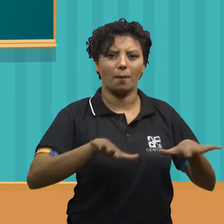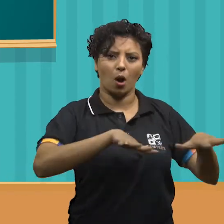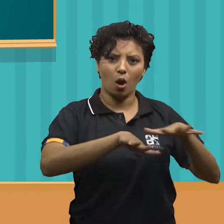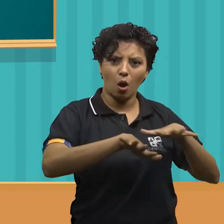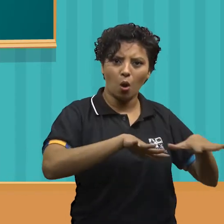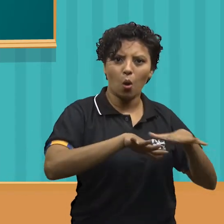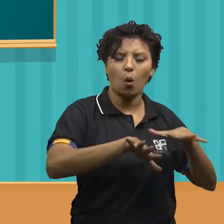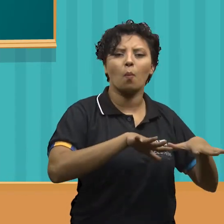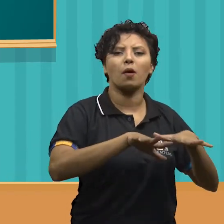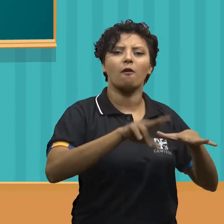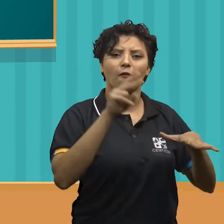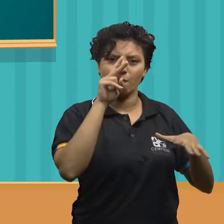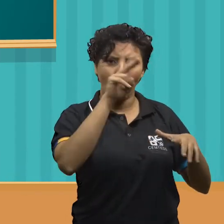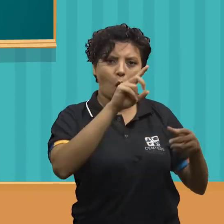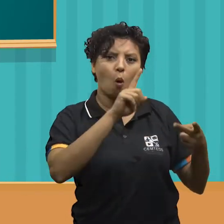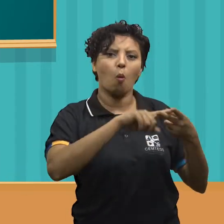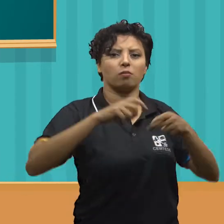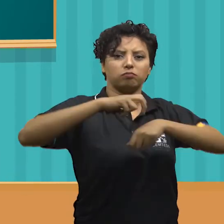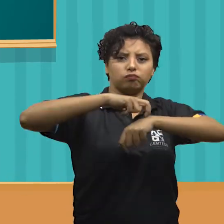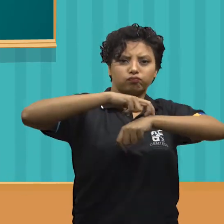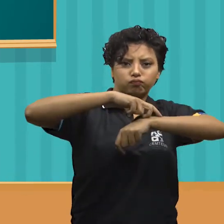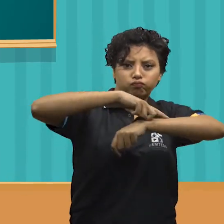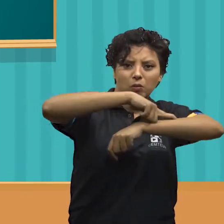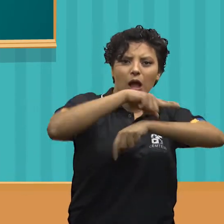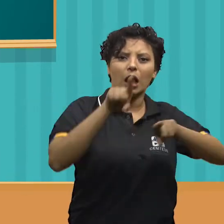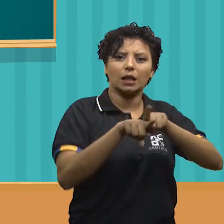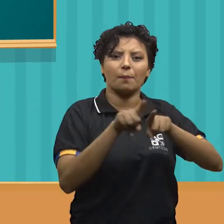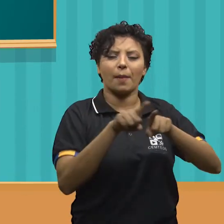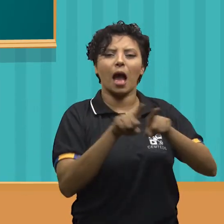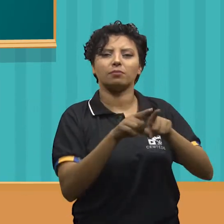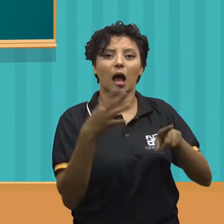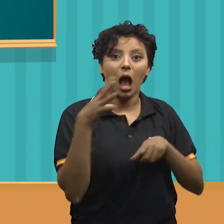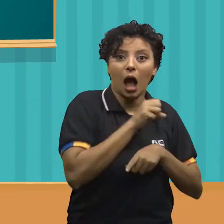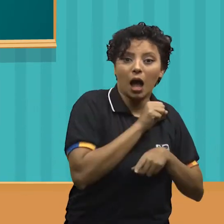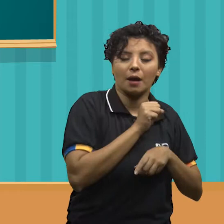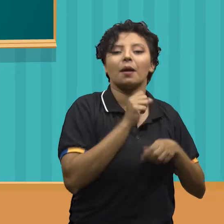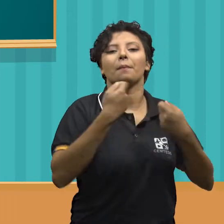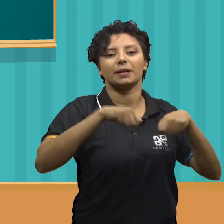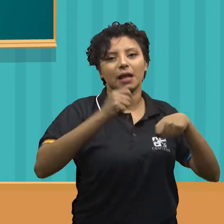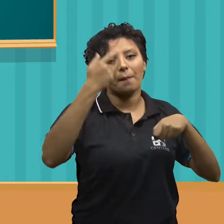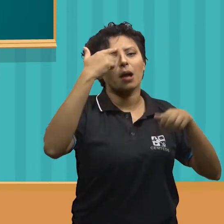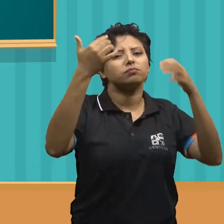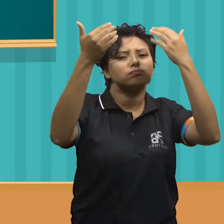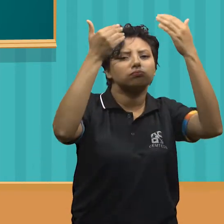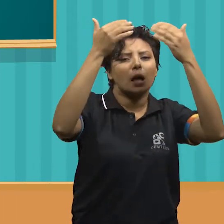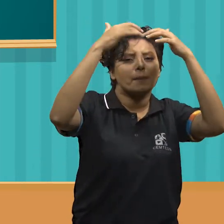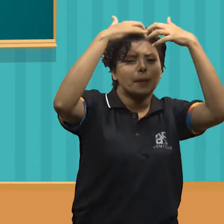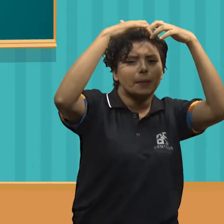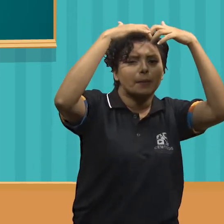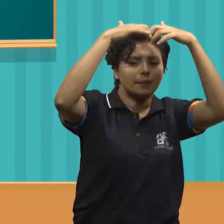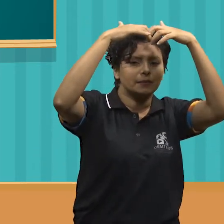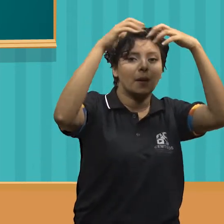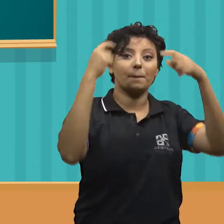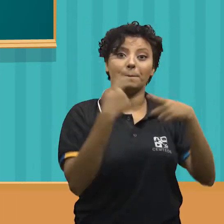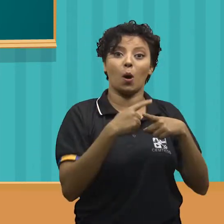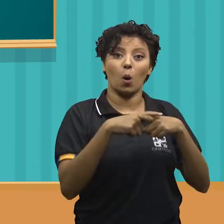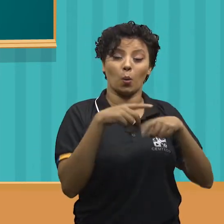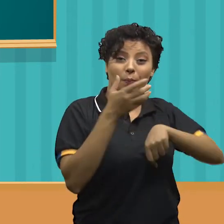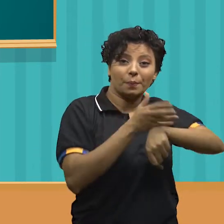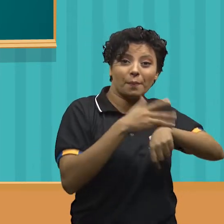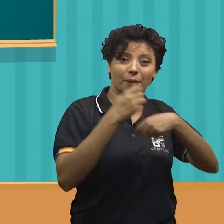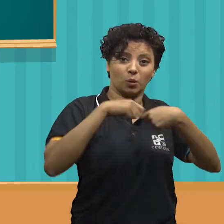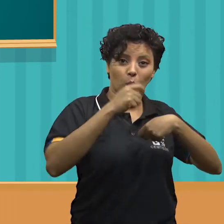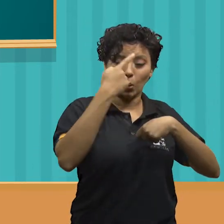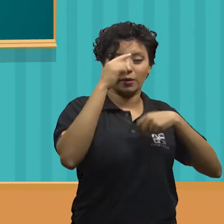de movimentos que exigem força, flexibilidade e agilidade, também exercitam a mente dos praticantes, pois a sua